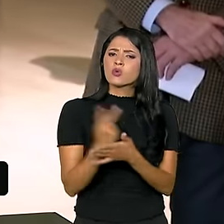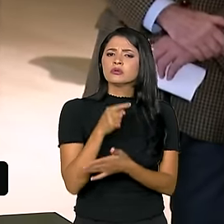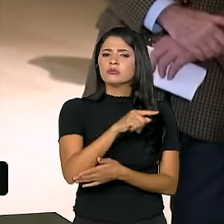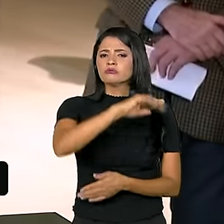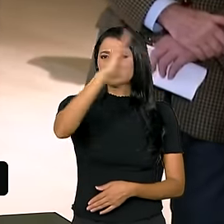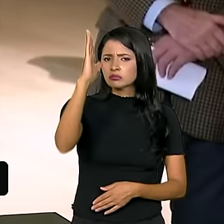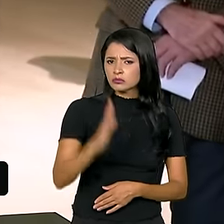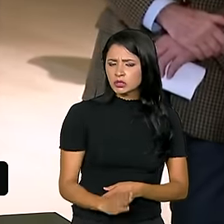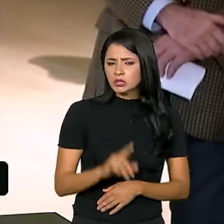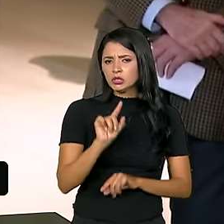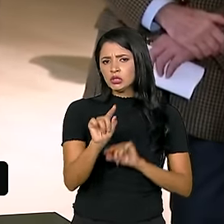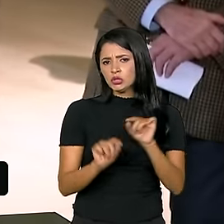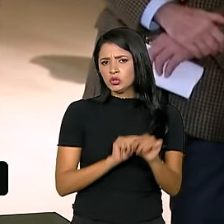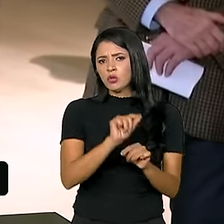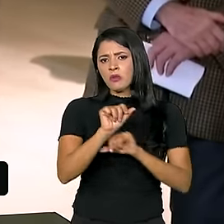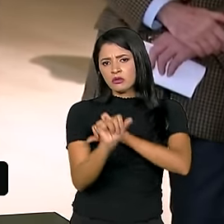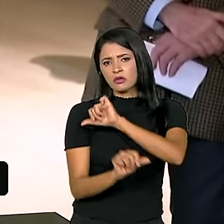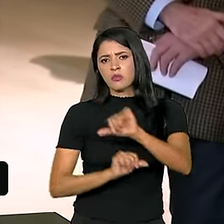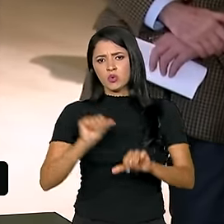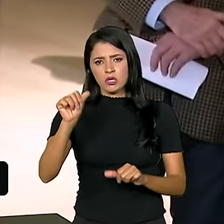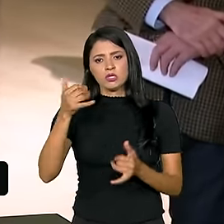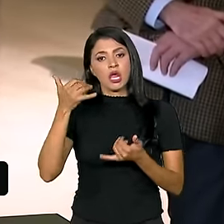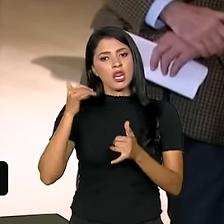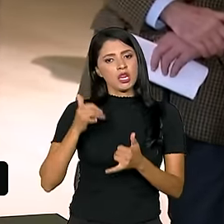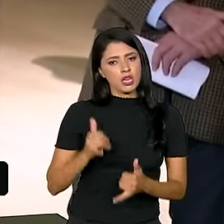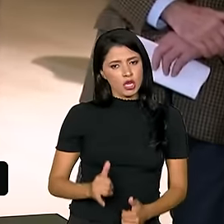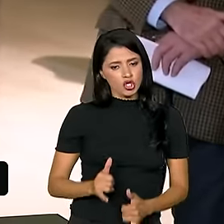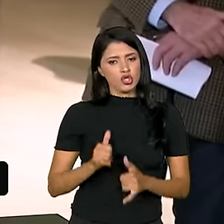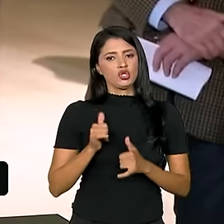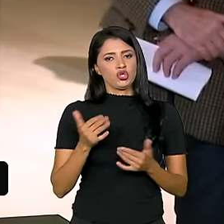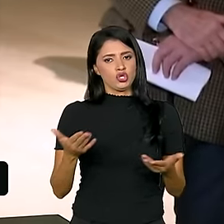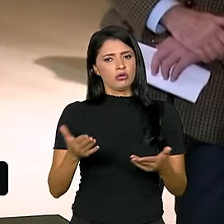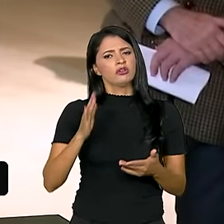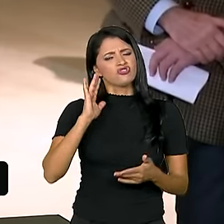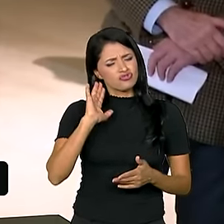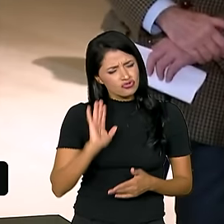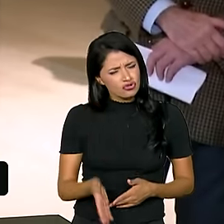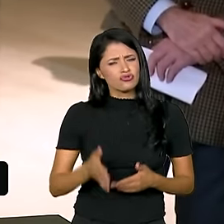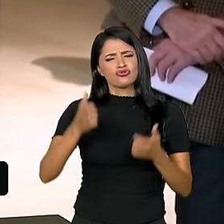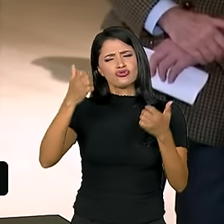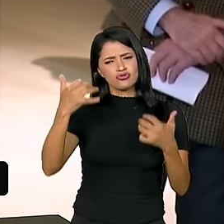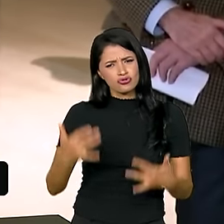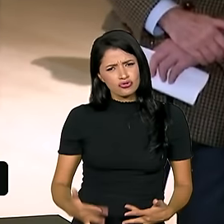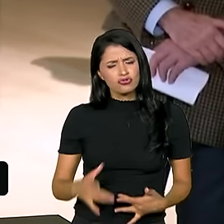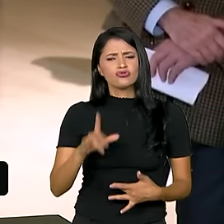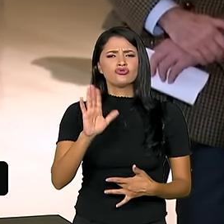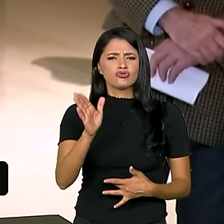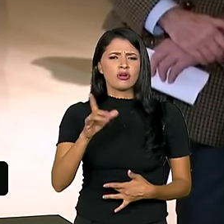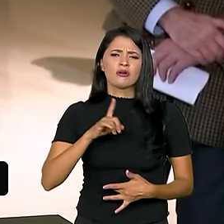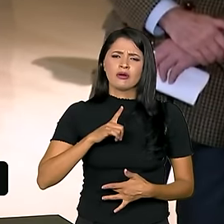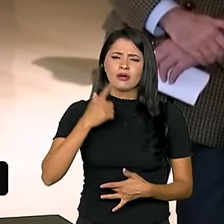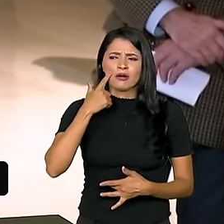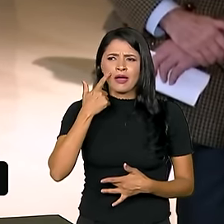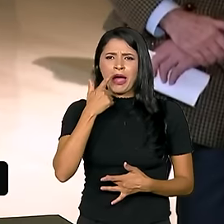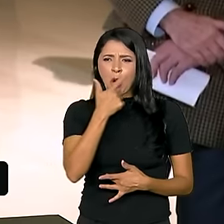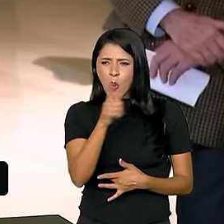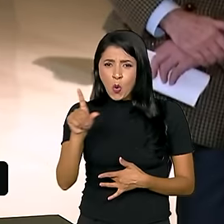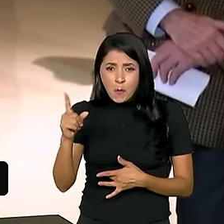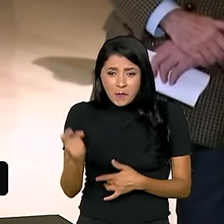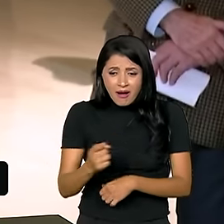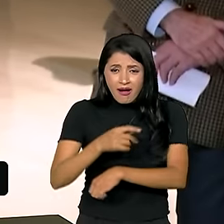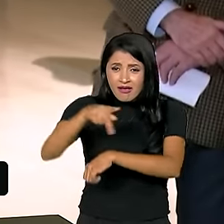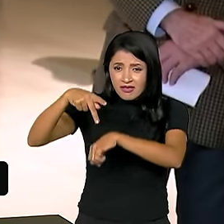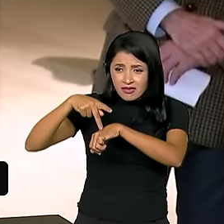nessa questão da transição energética. Eu tenho dito que não existirá nenhum país do mundo em condições